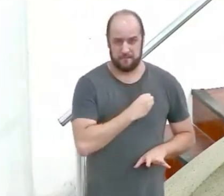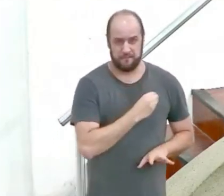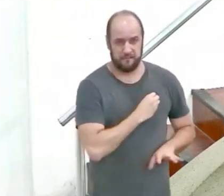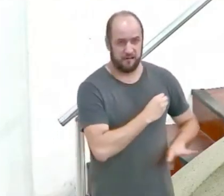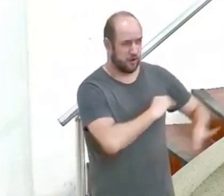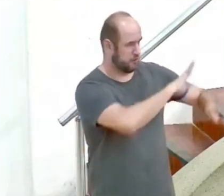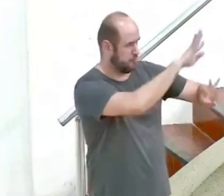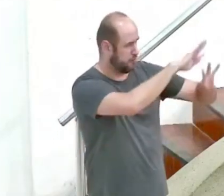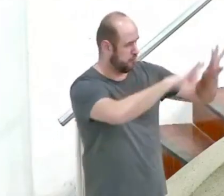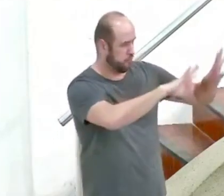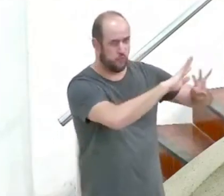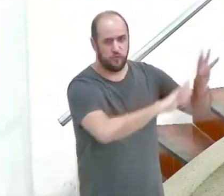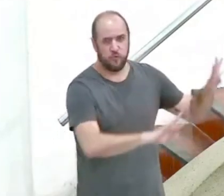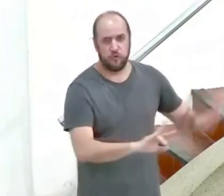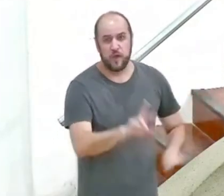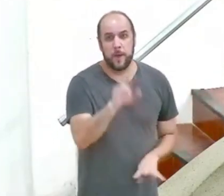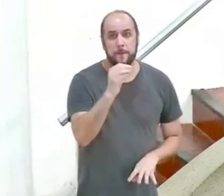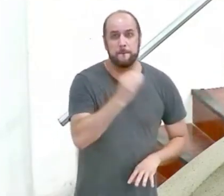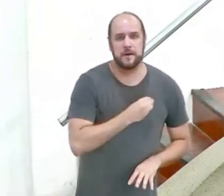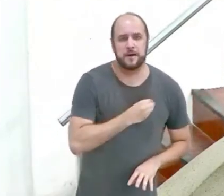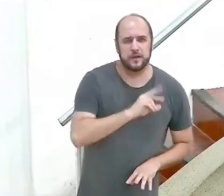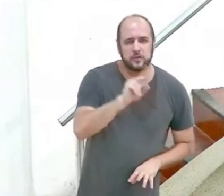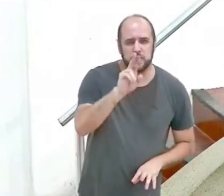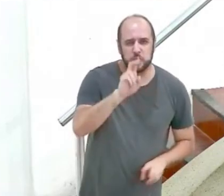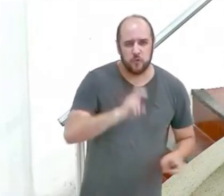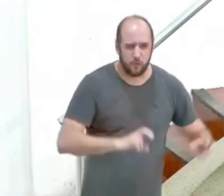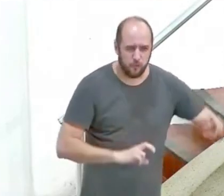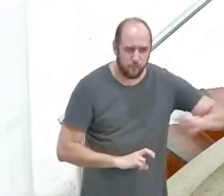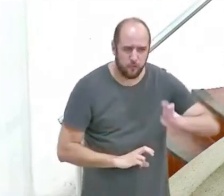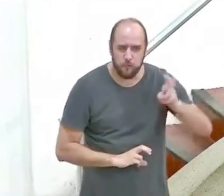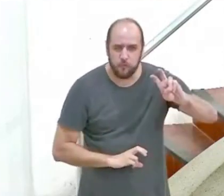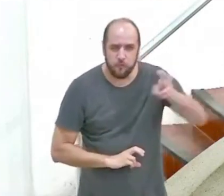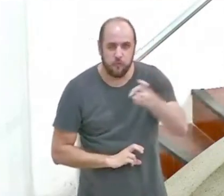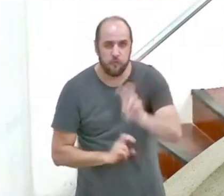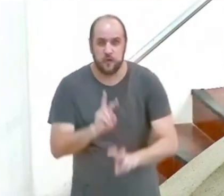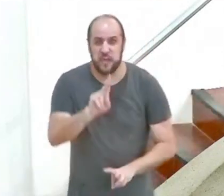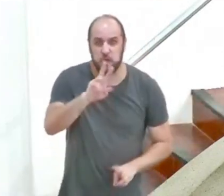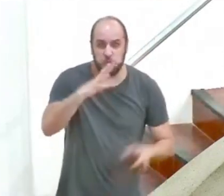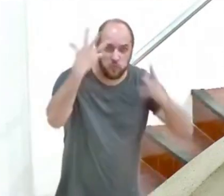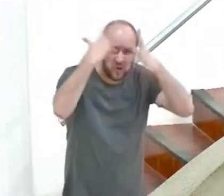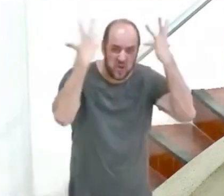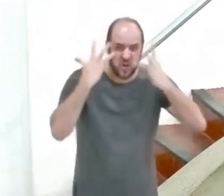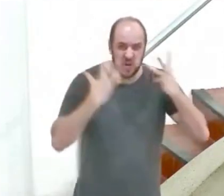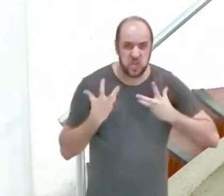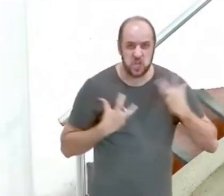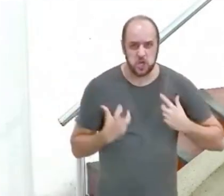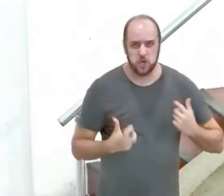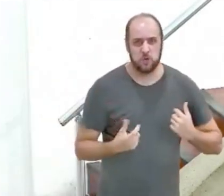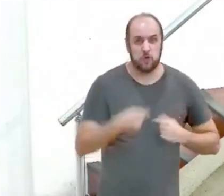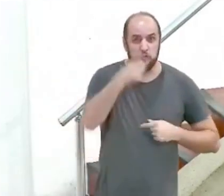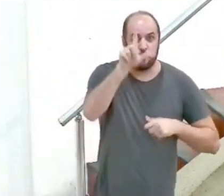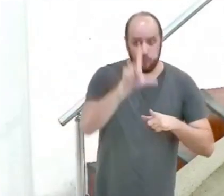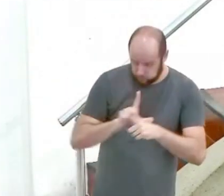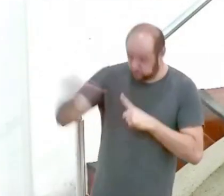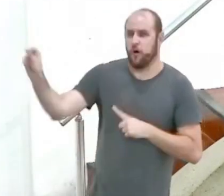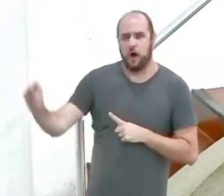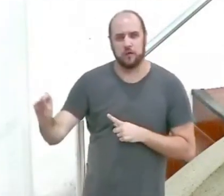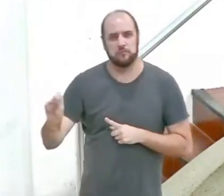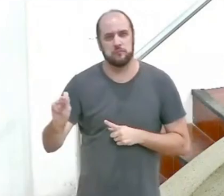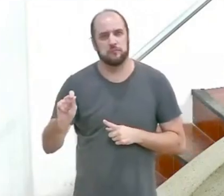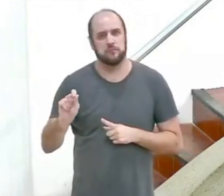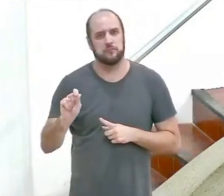uma serpente peçonhenta, é um leão faminto que está no meio da sala e você tem que fugir da sala.